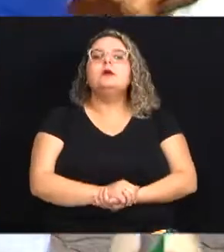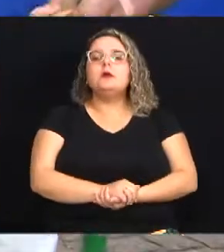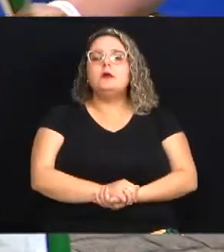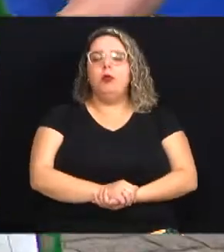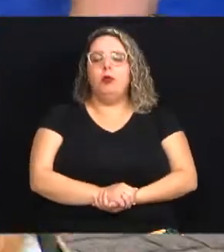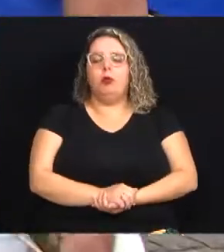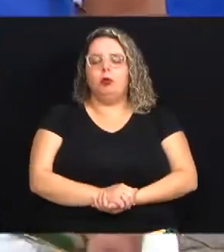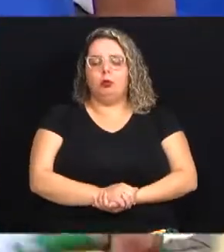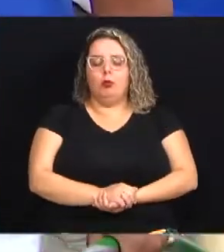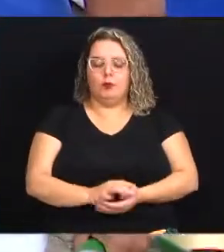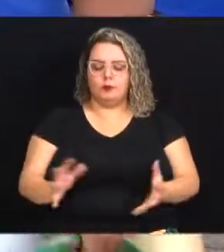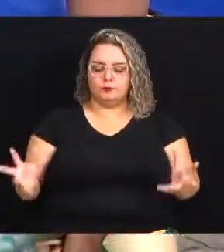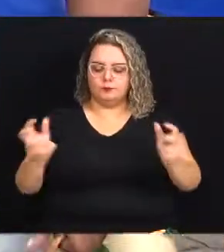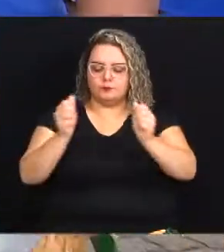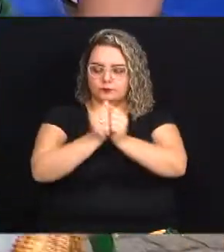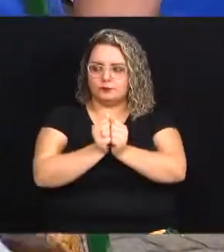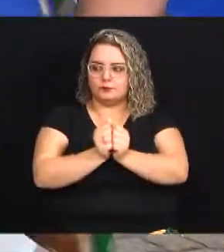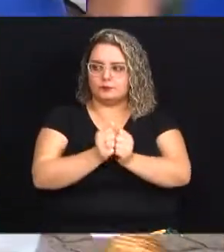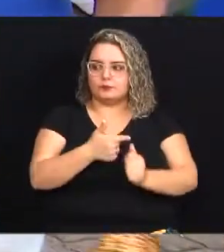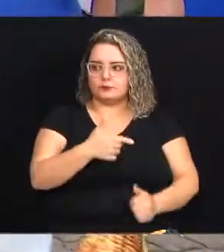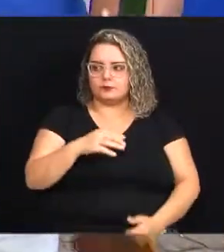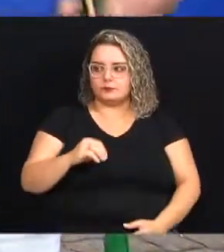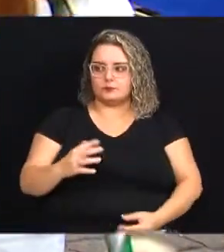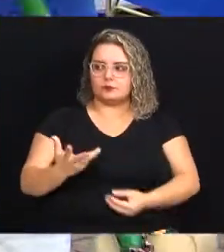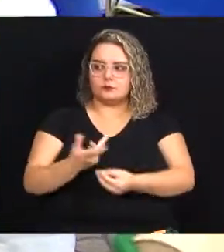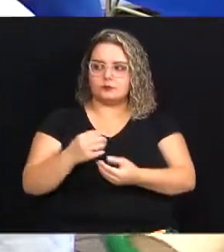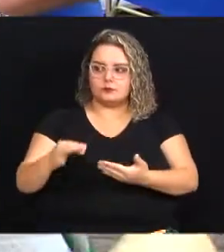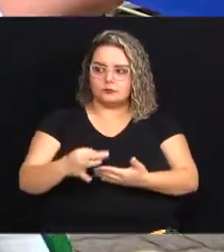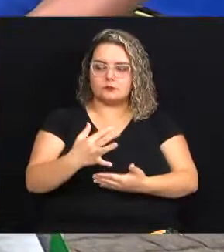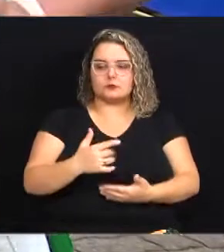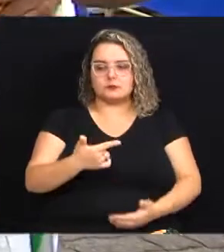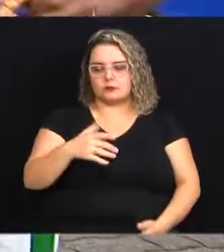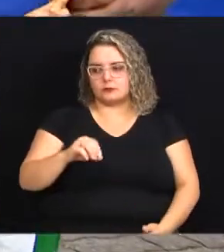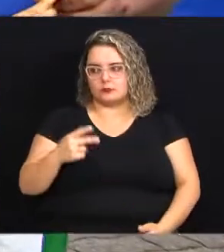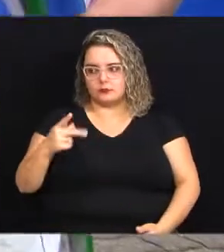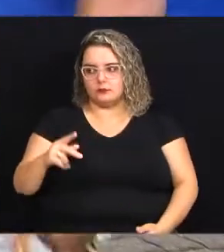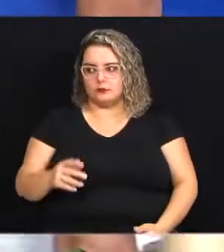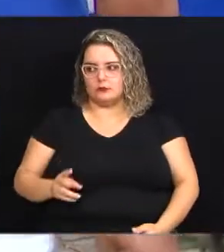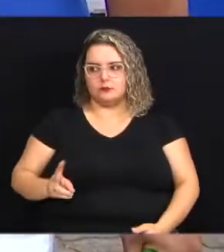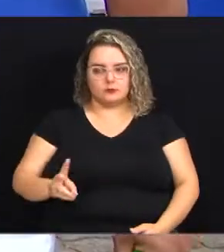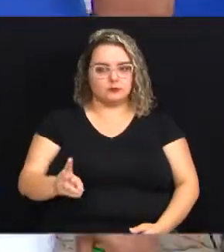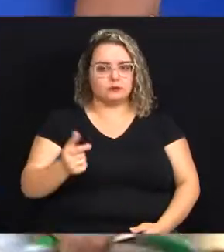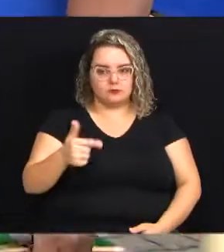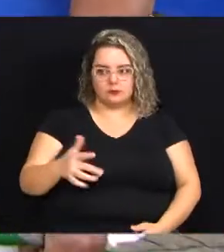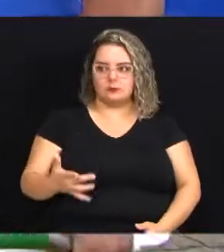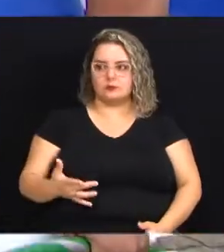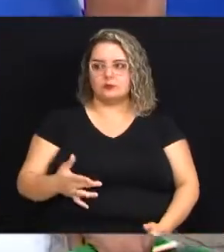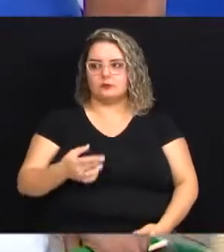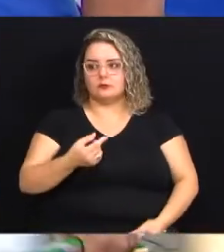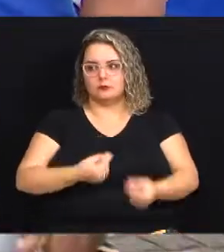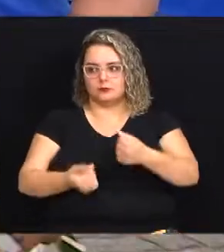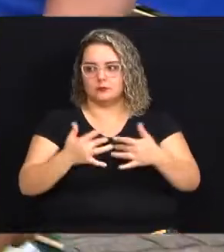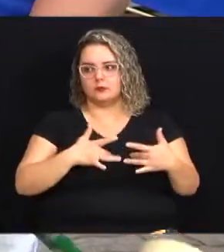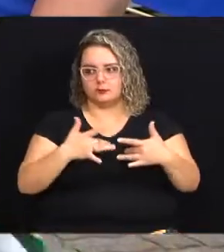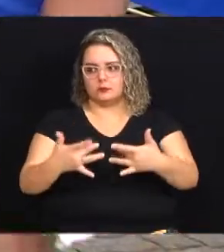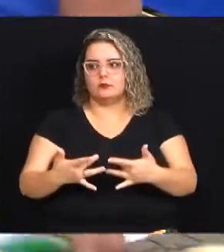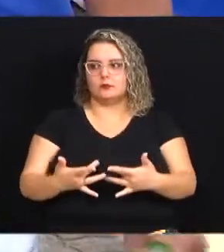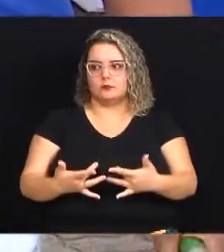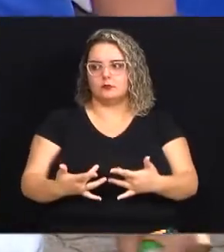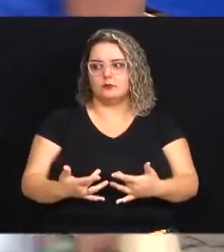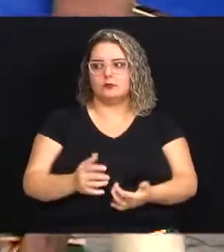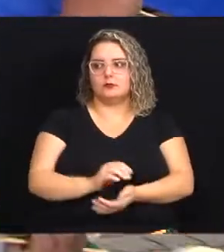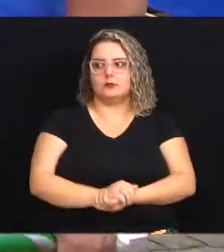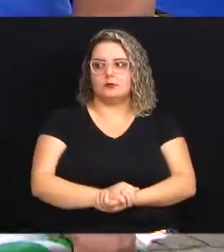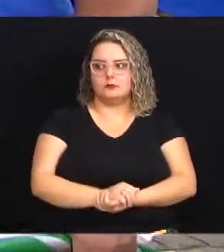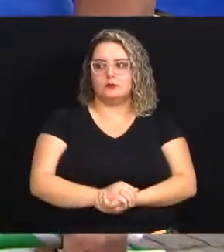aí a ajuntamos 20 artesãos meu 20 deles e que até hoje a gente está com a economia solidária e a